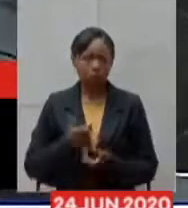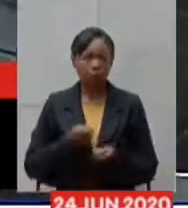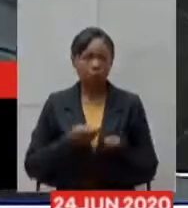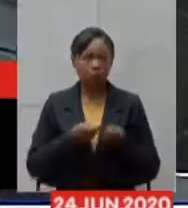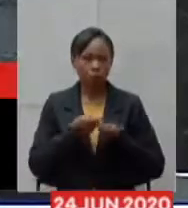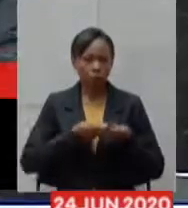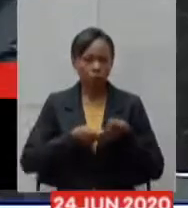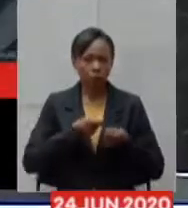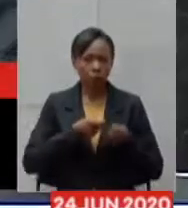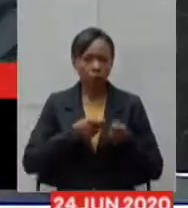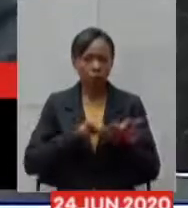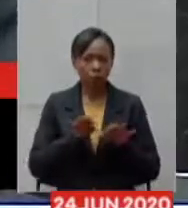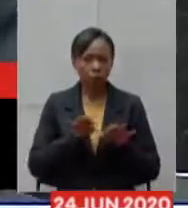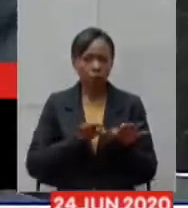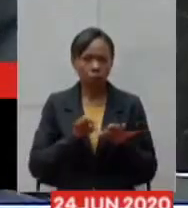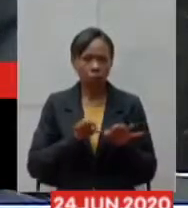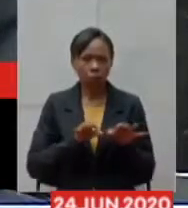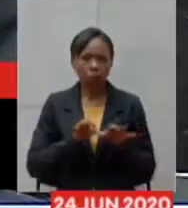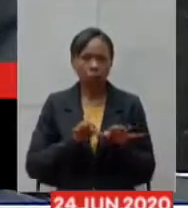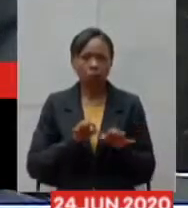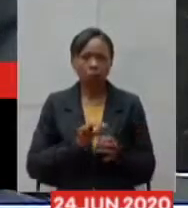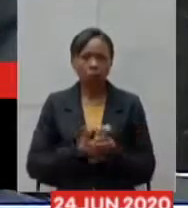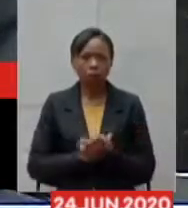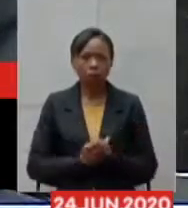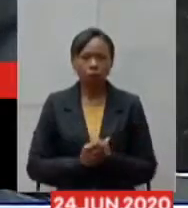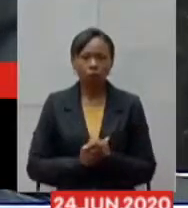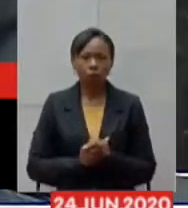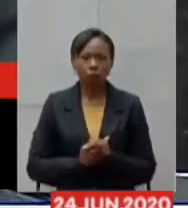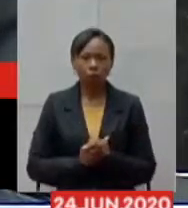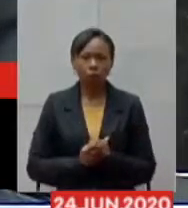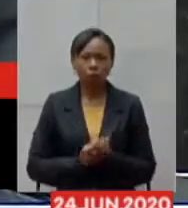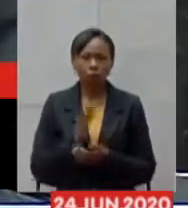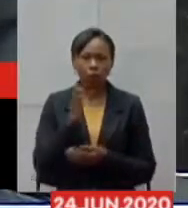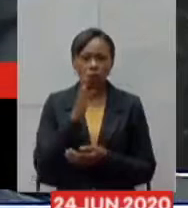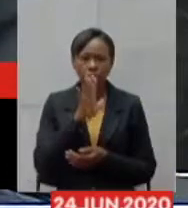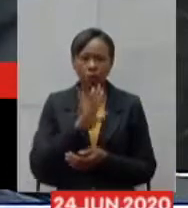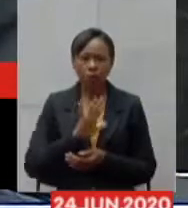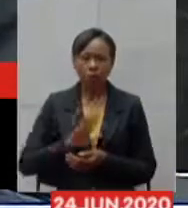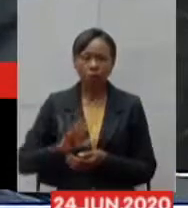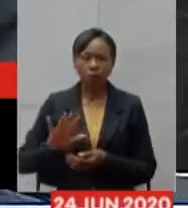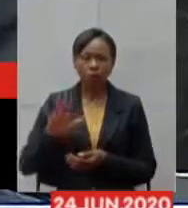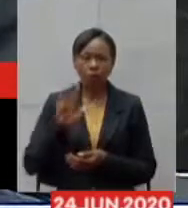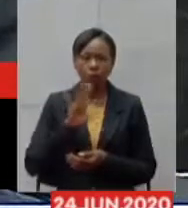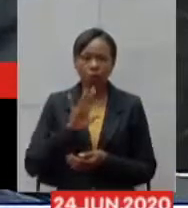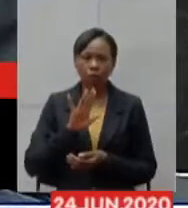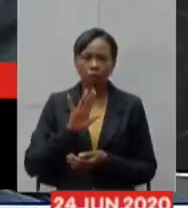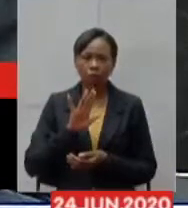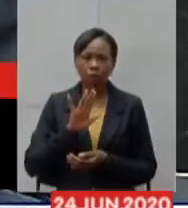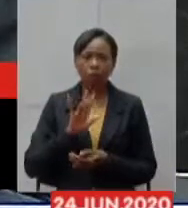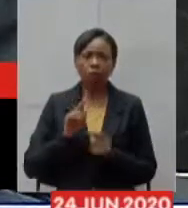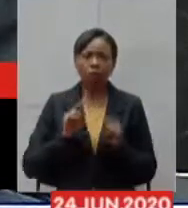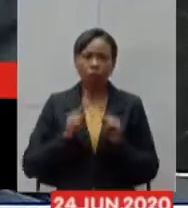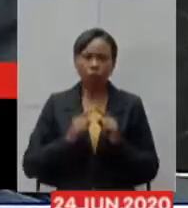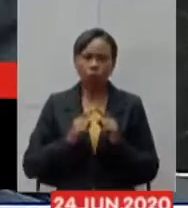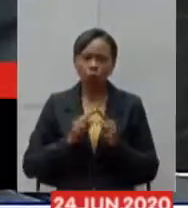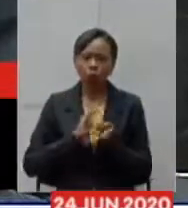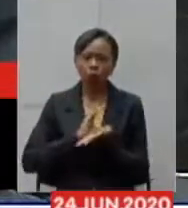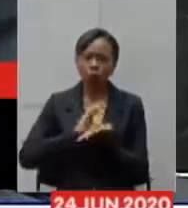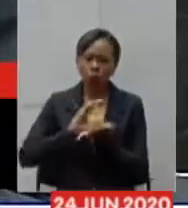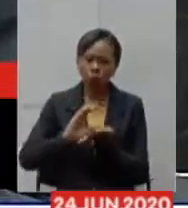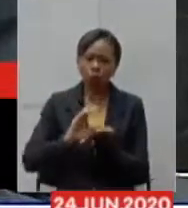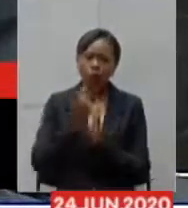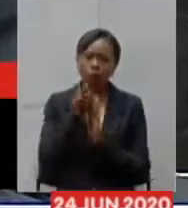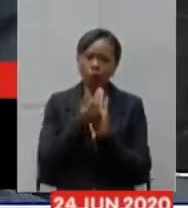relação com a baixa de oferta nacional eu acho que são duas coisas muito diferentes que tem que ser levadas em